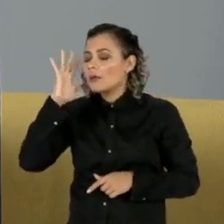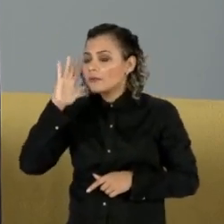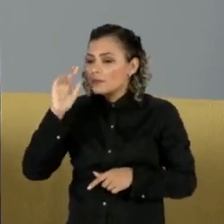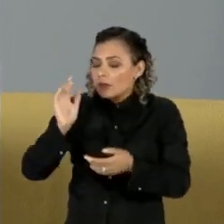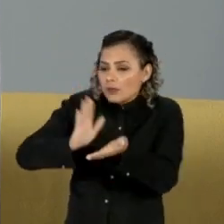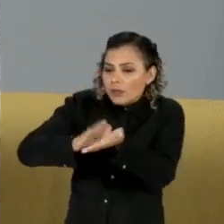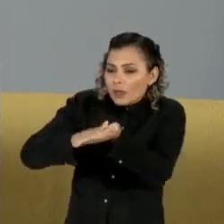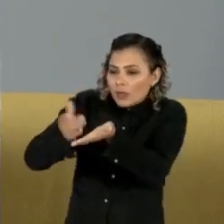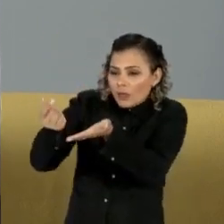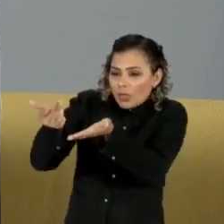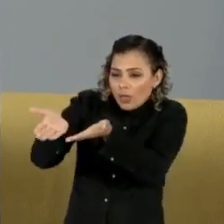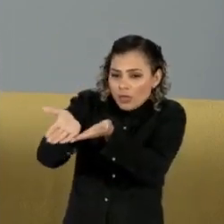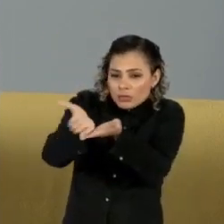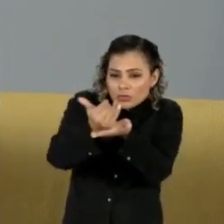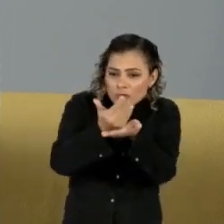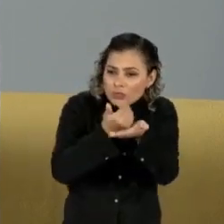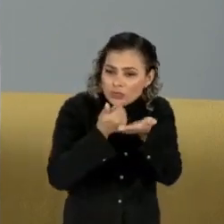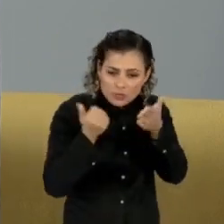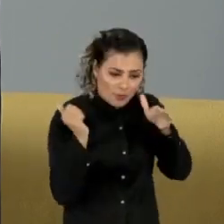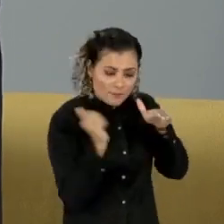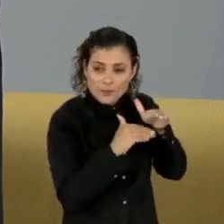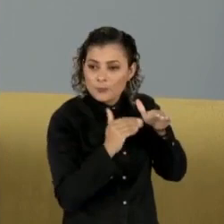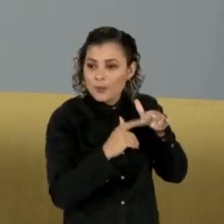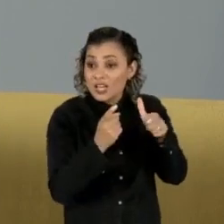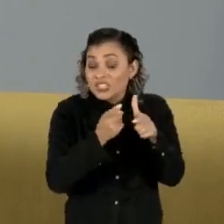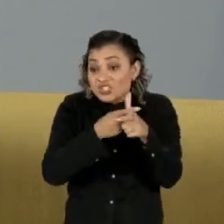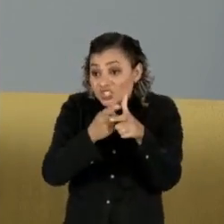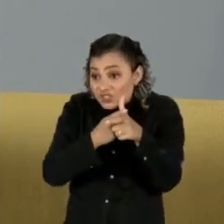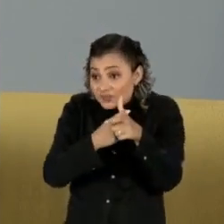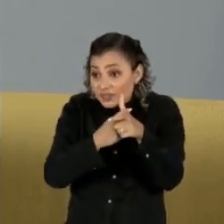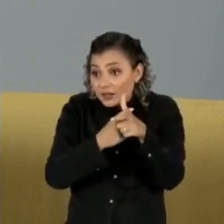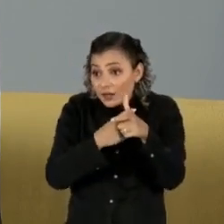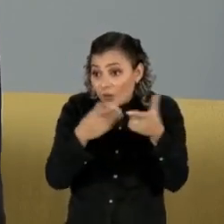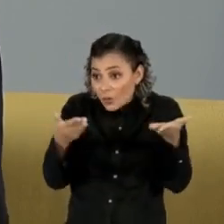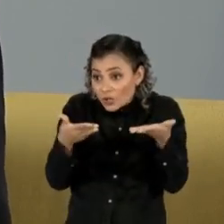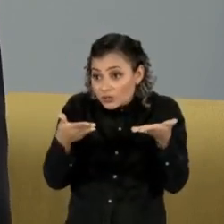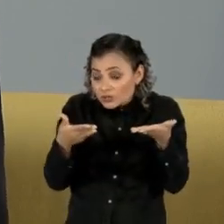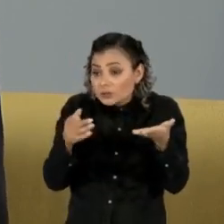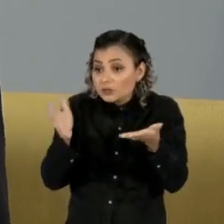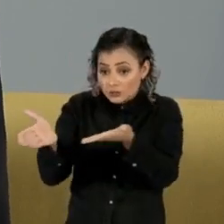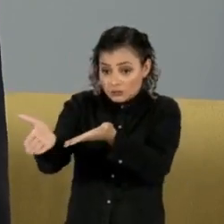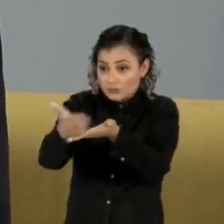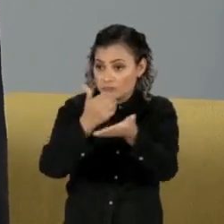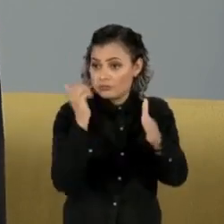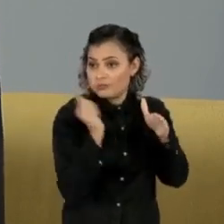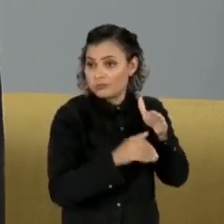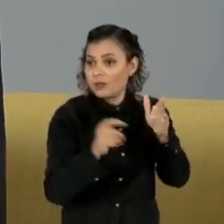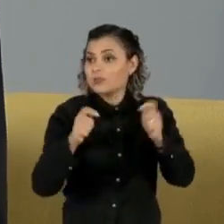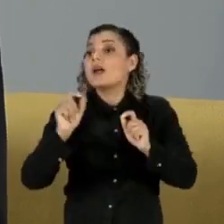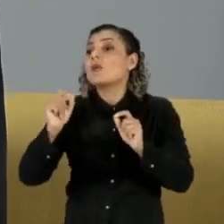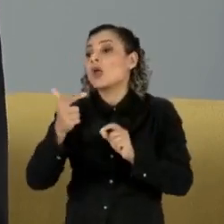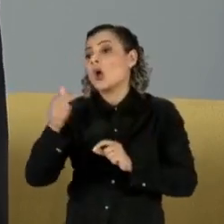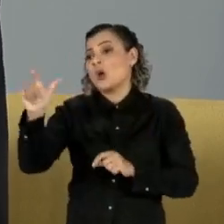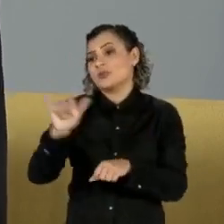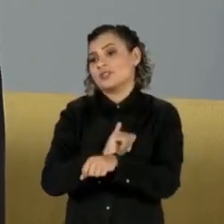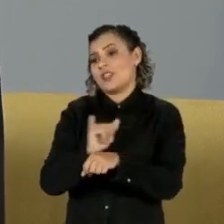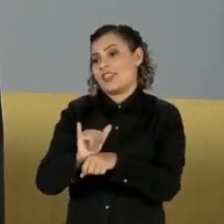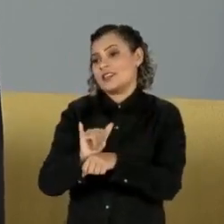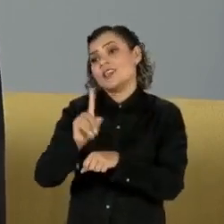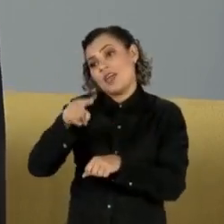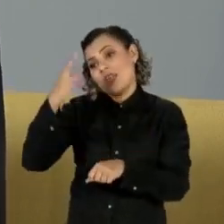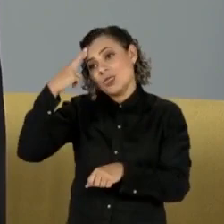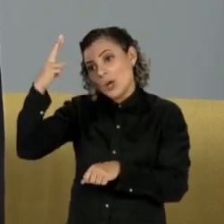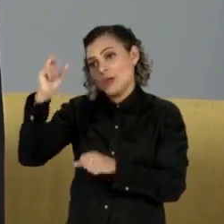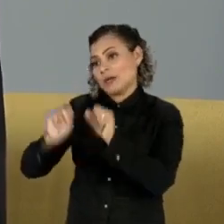arrecadadoras para suprir os chamados déficits alegados, eles poderiam ser feitos de outra forma, que